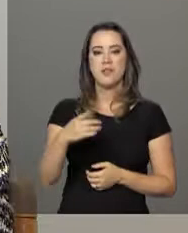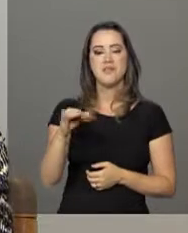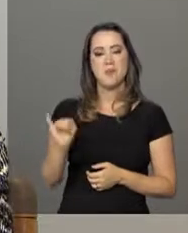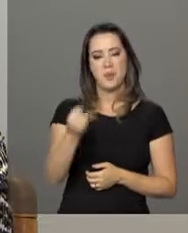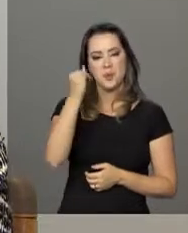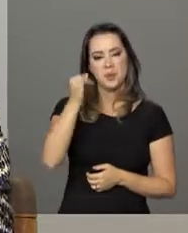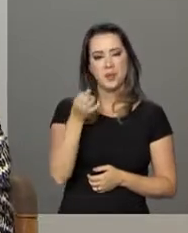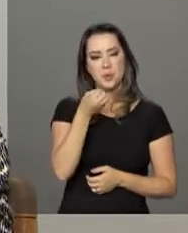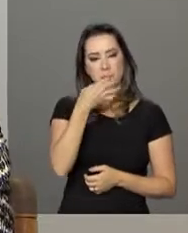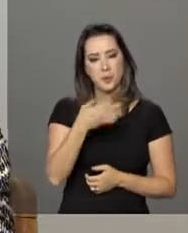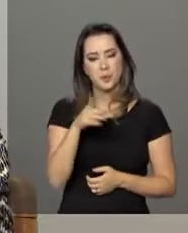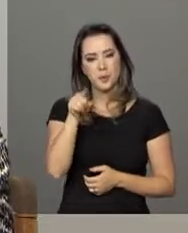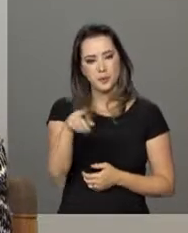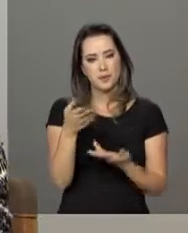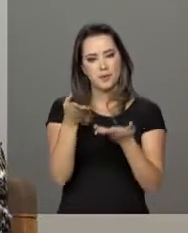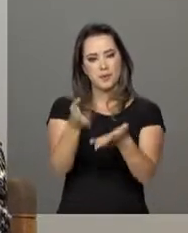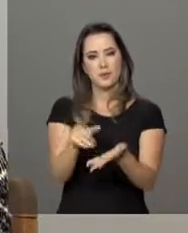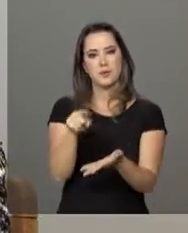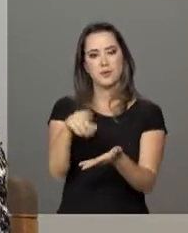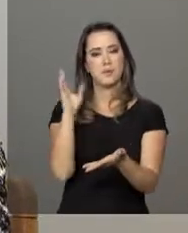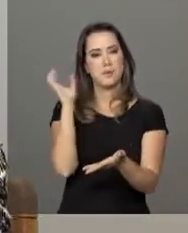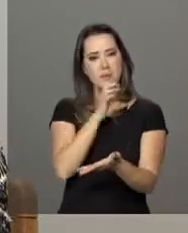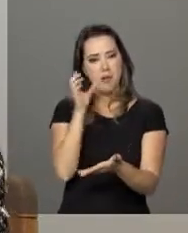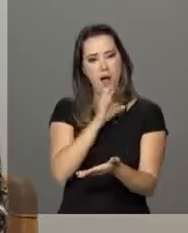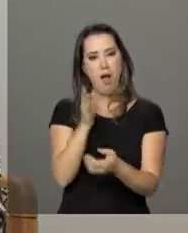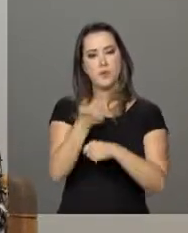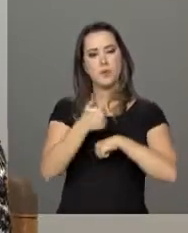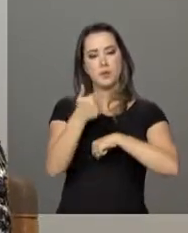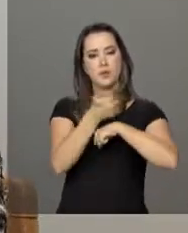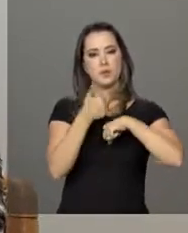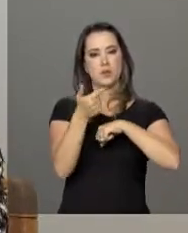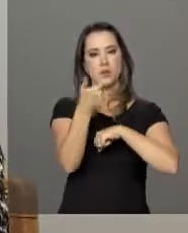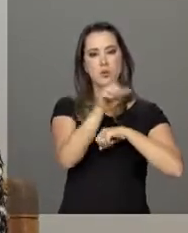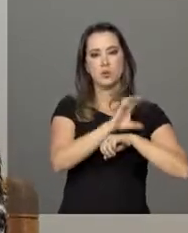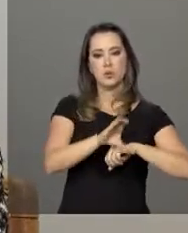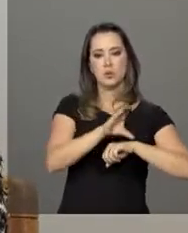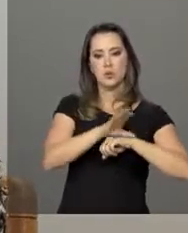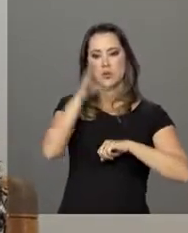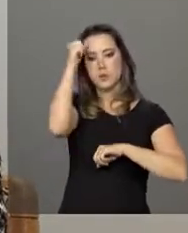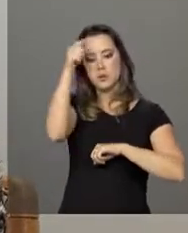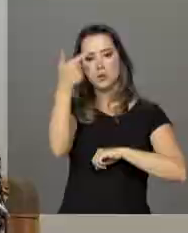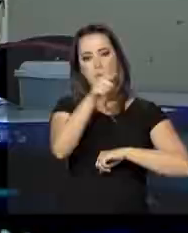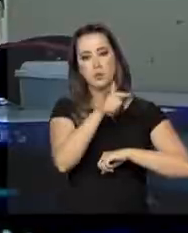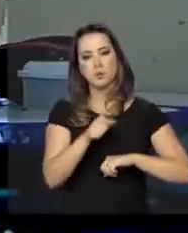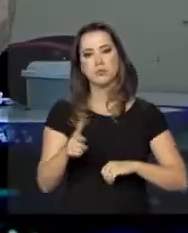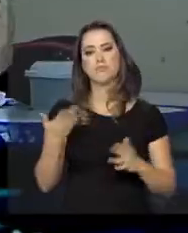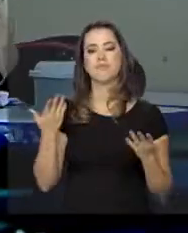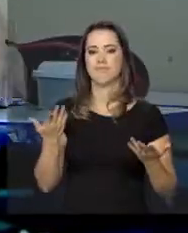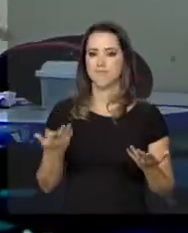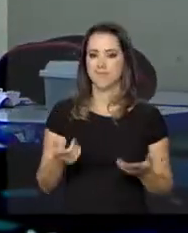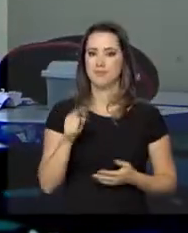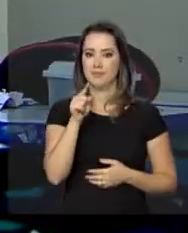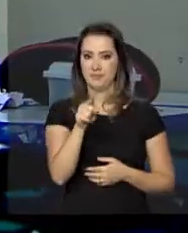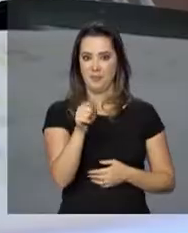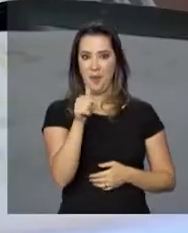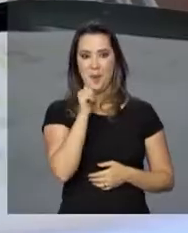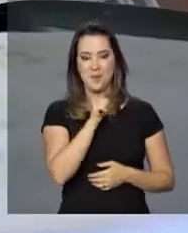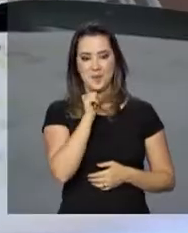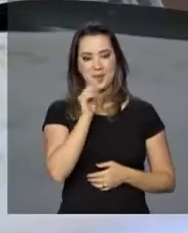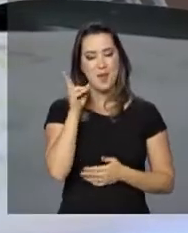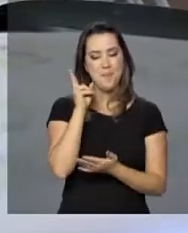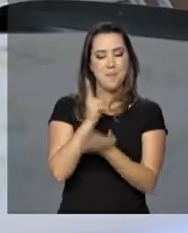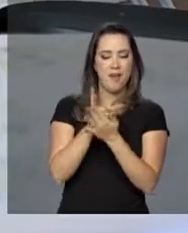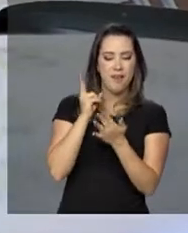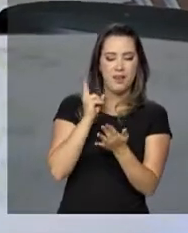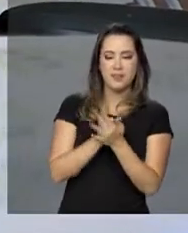alternativa para você se atualizar e fazer outros cursos e aprender outras coisas também. E a dona Maria Lúcia, mesmo